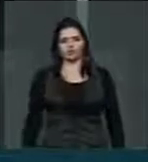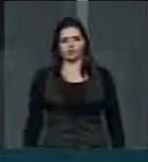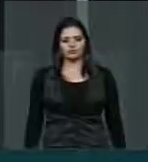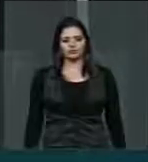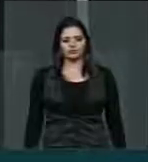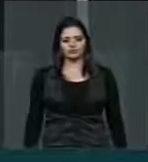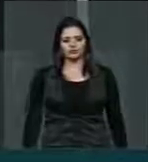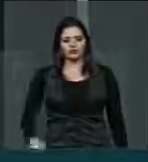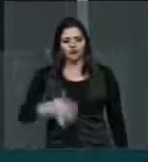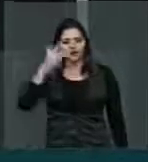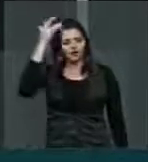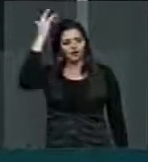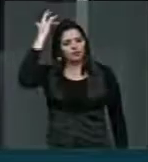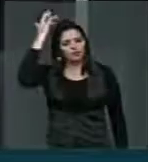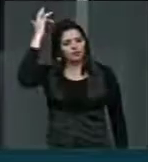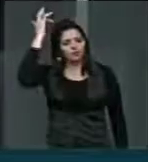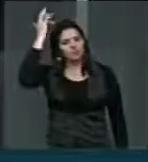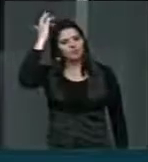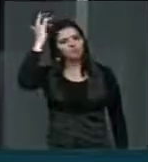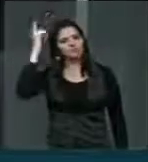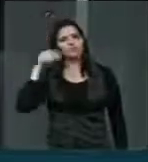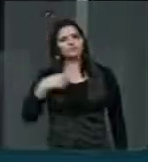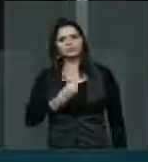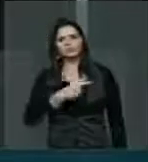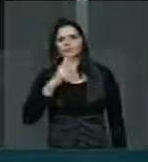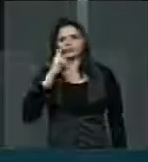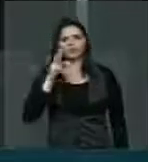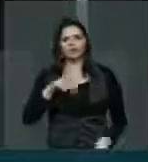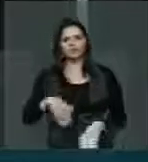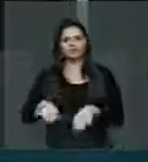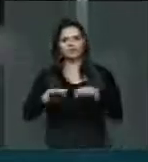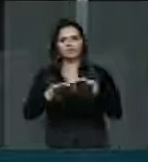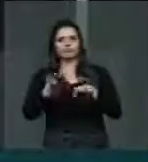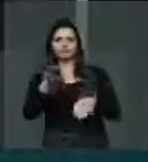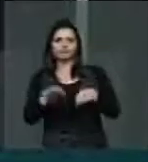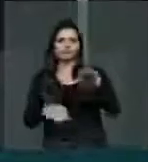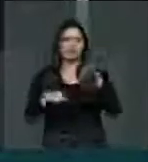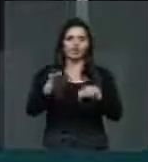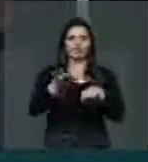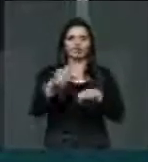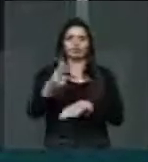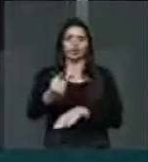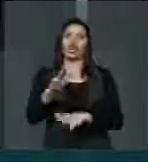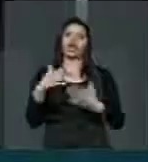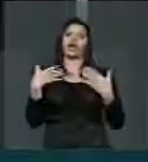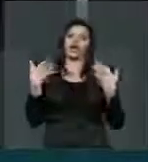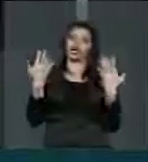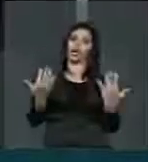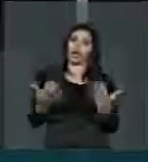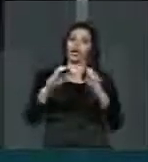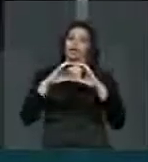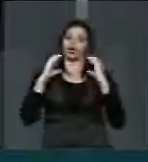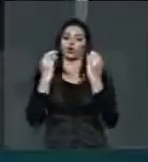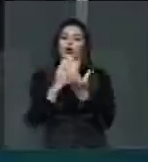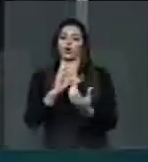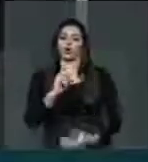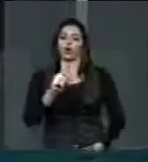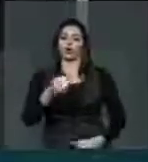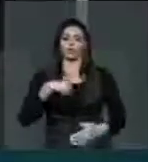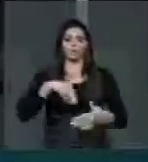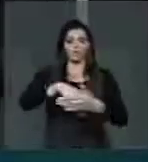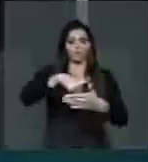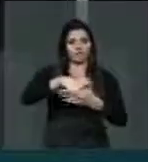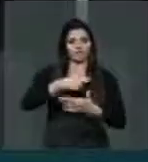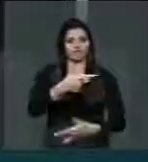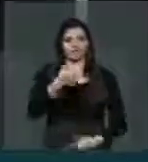É um absurdo a gente não ver equilíbrio. Agora, para a Copa, são 27 bilhões